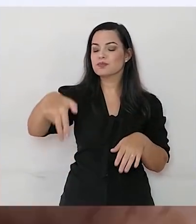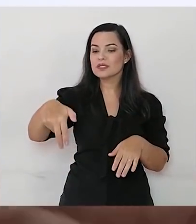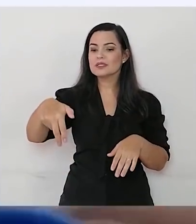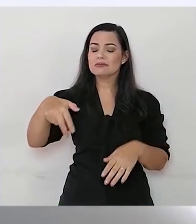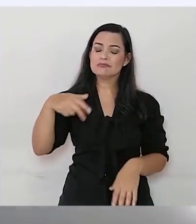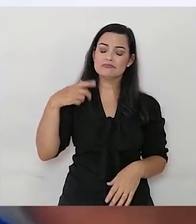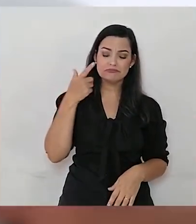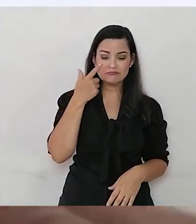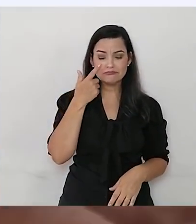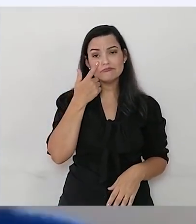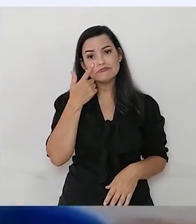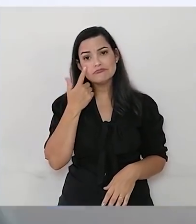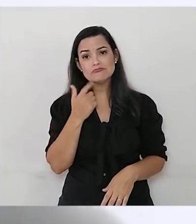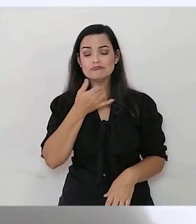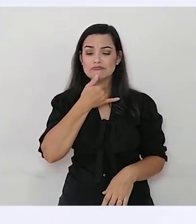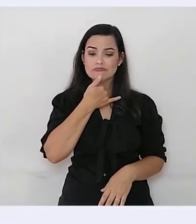e elevou seu olhar.